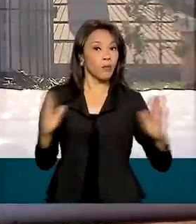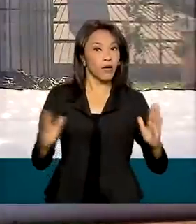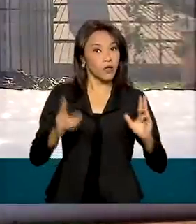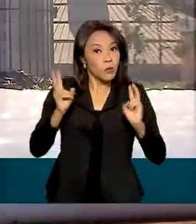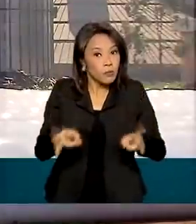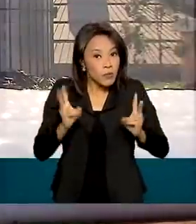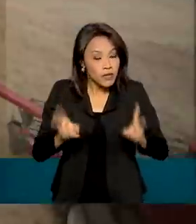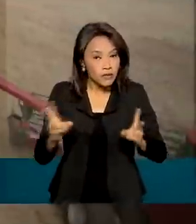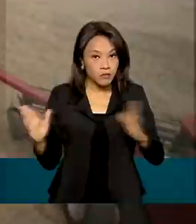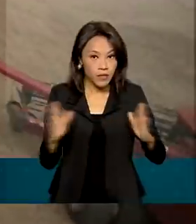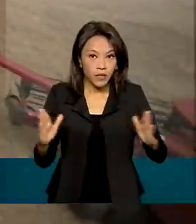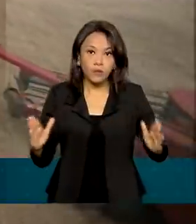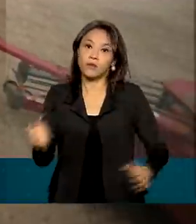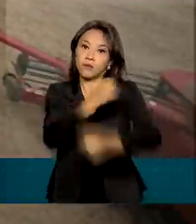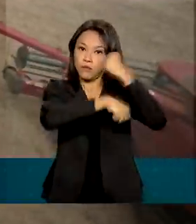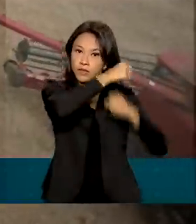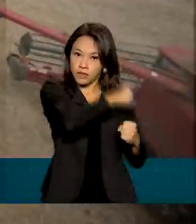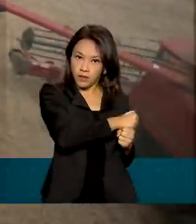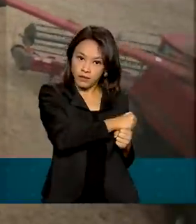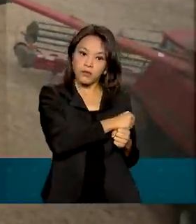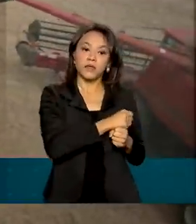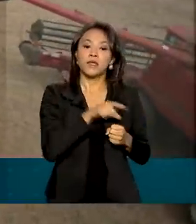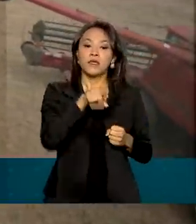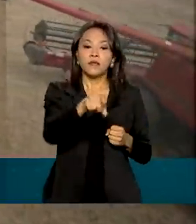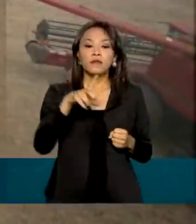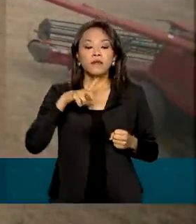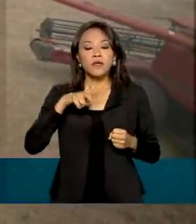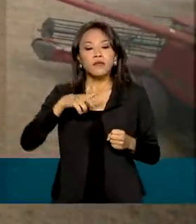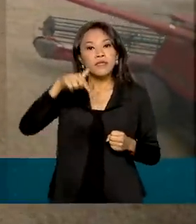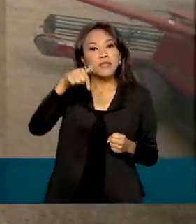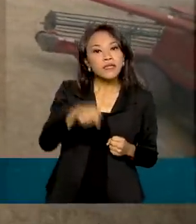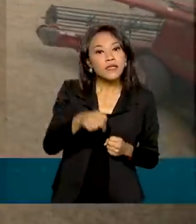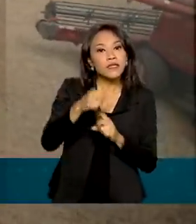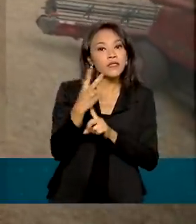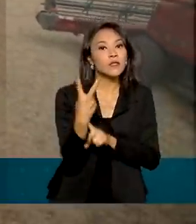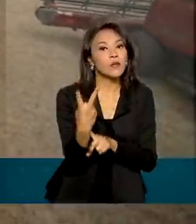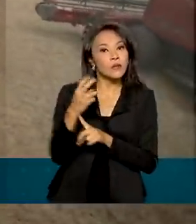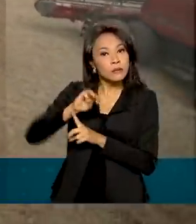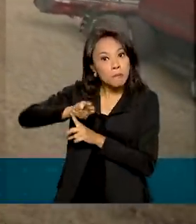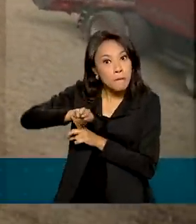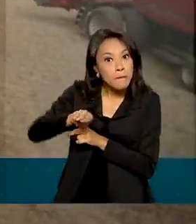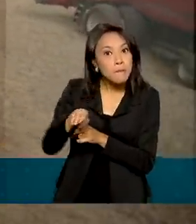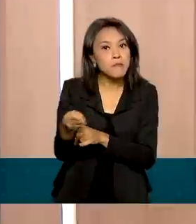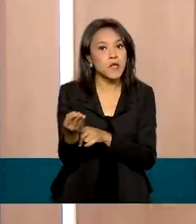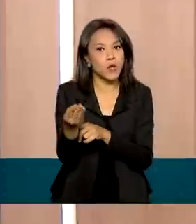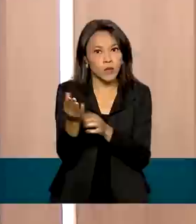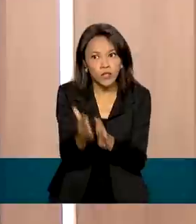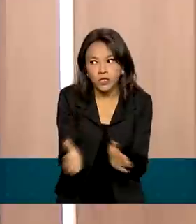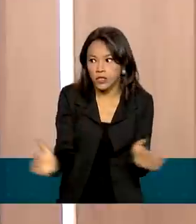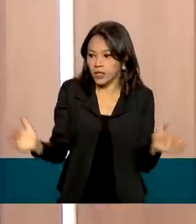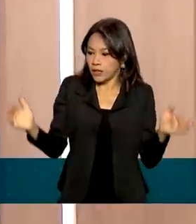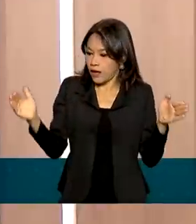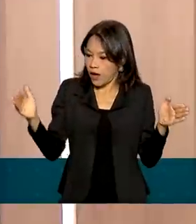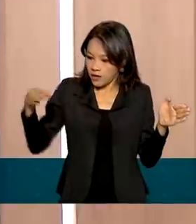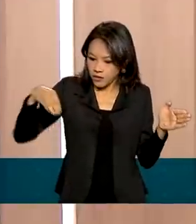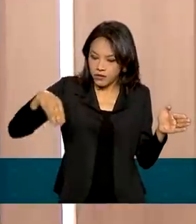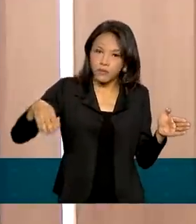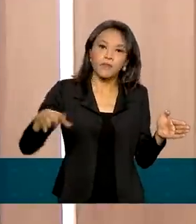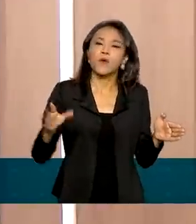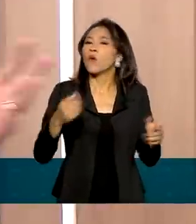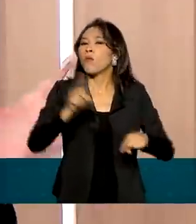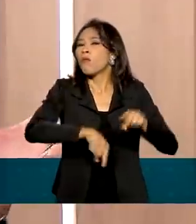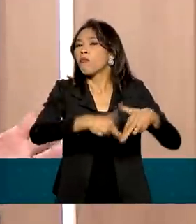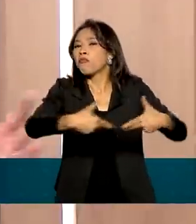2020 e 2021, alcançando então cerca de 72 milhões de hectares. Dentro dos produtos,